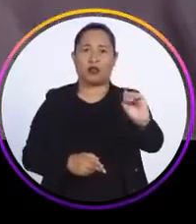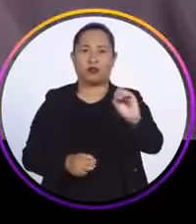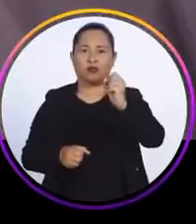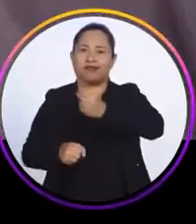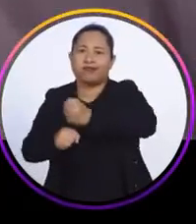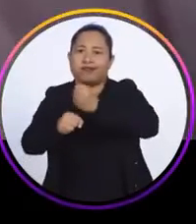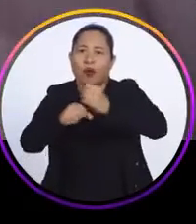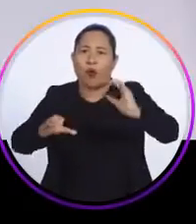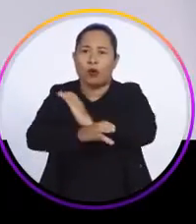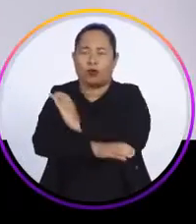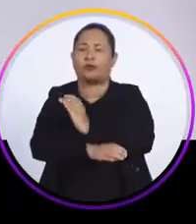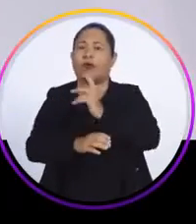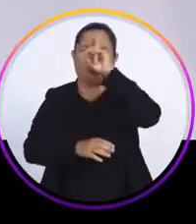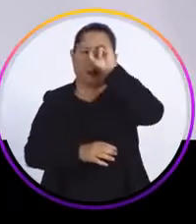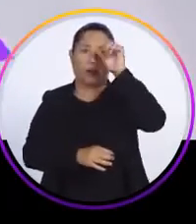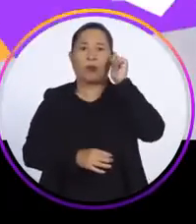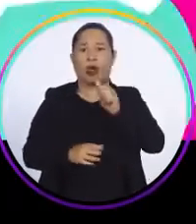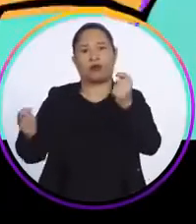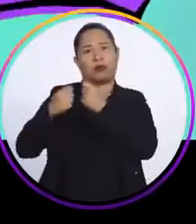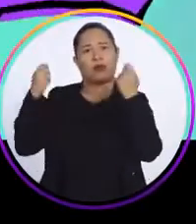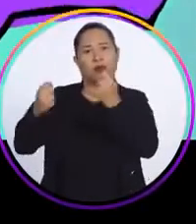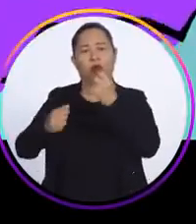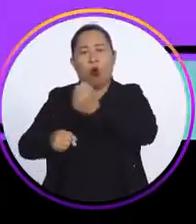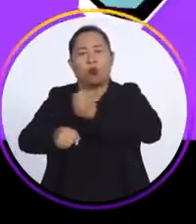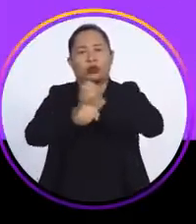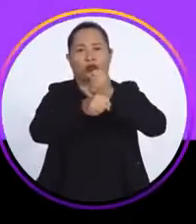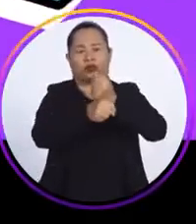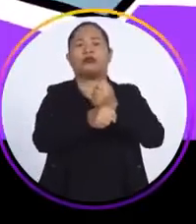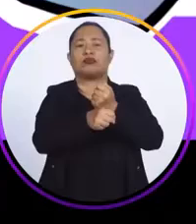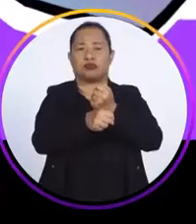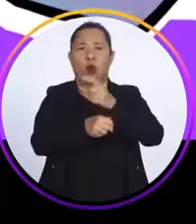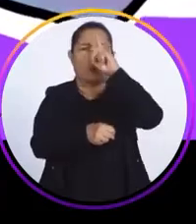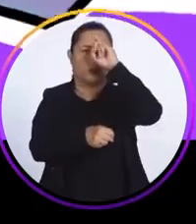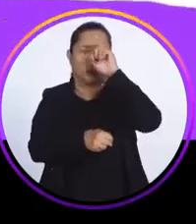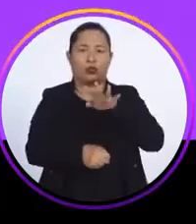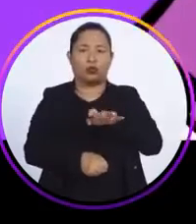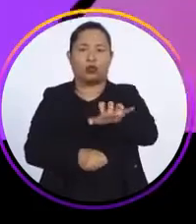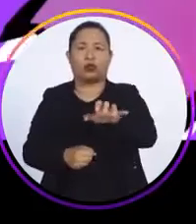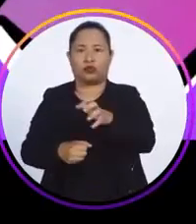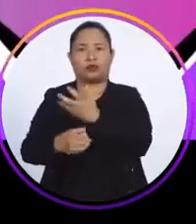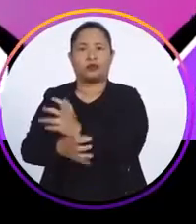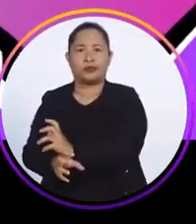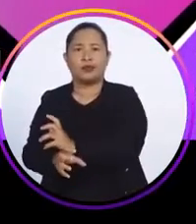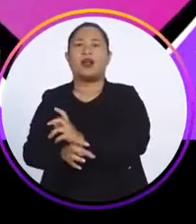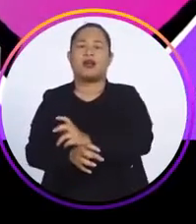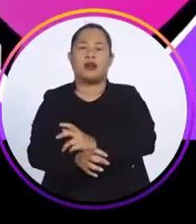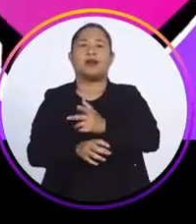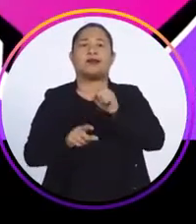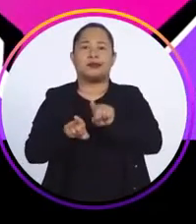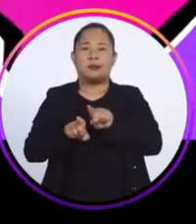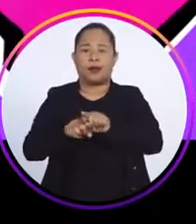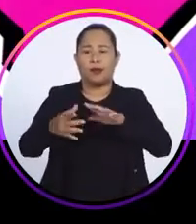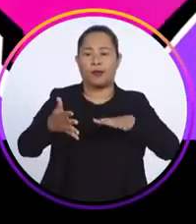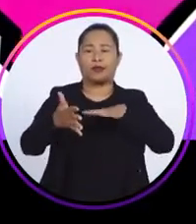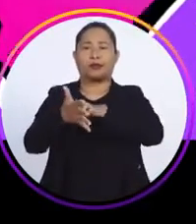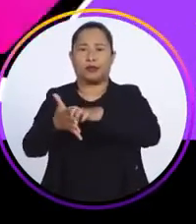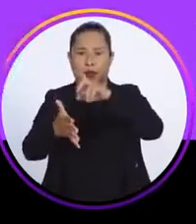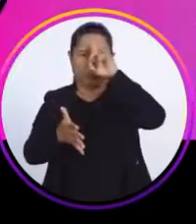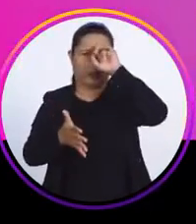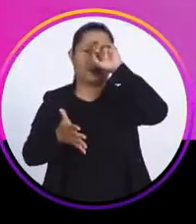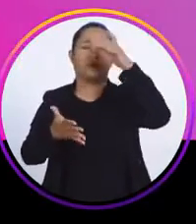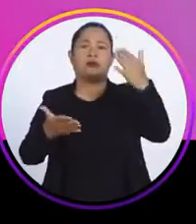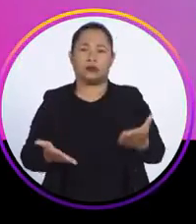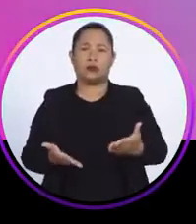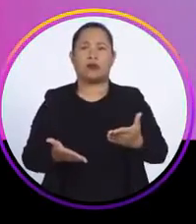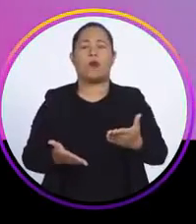Concluir as obras do Hospital da Mulher de Caruaru, construir o Hospital do Câncer do Sertão e o Hospital Regional dos Acidentados.